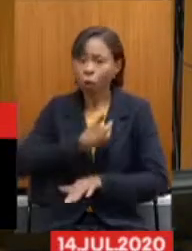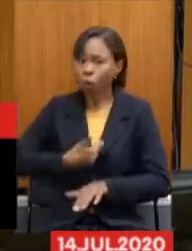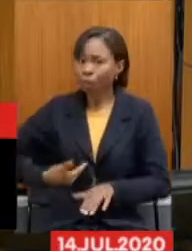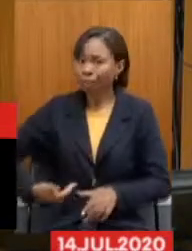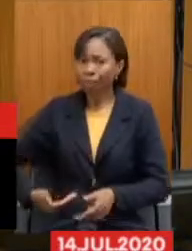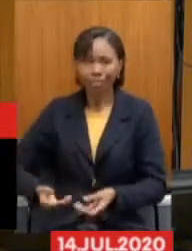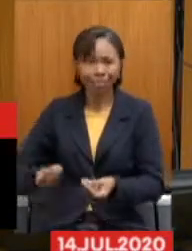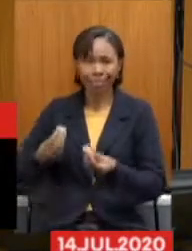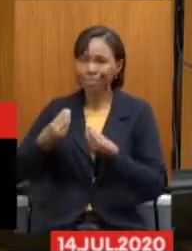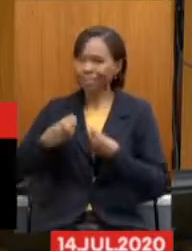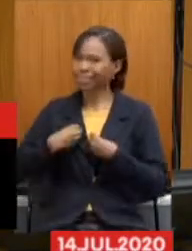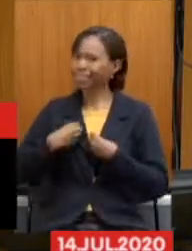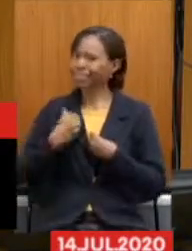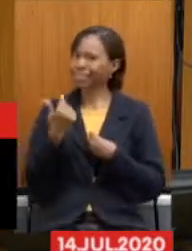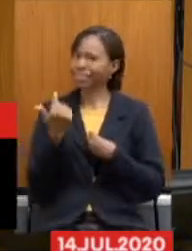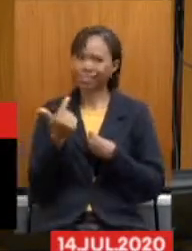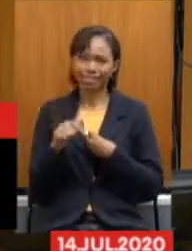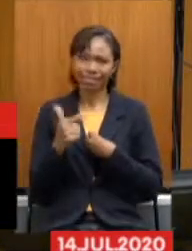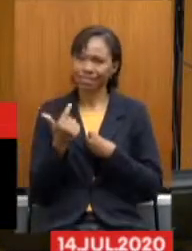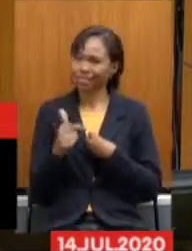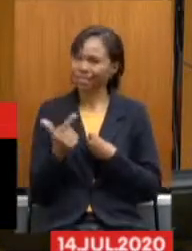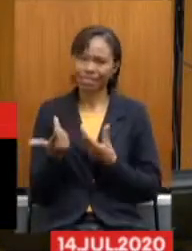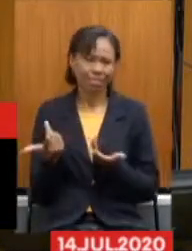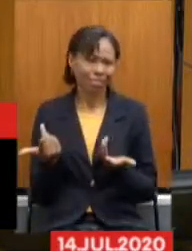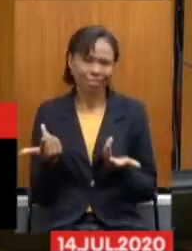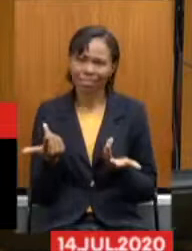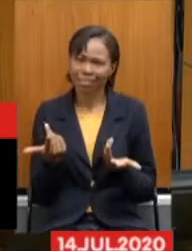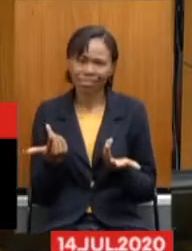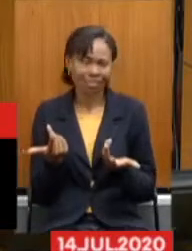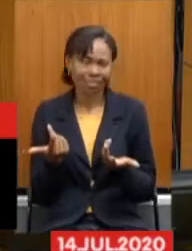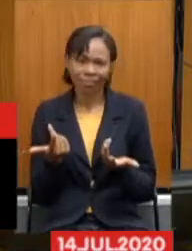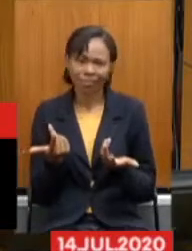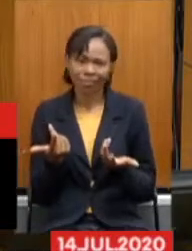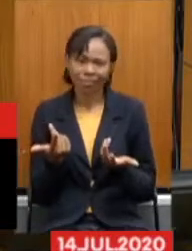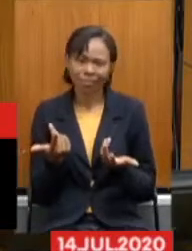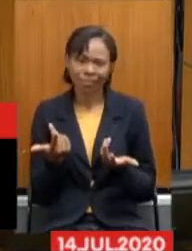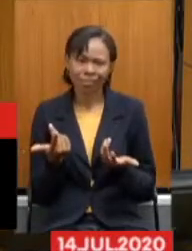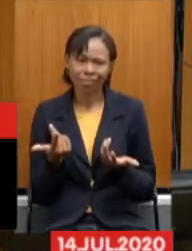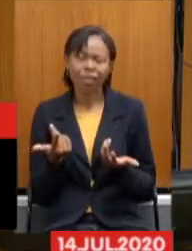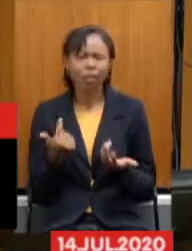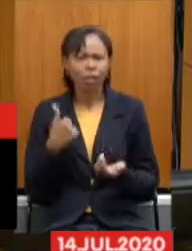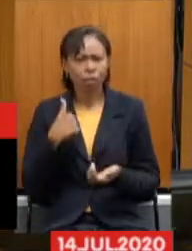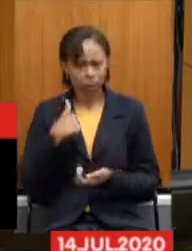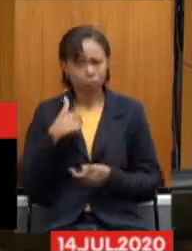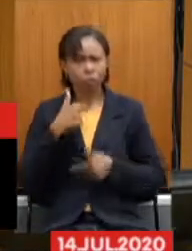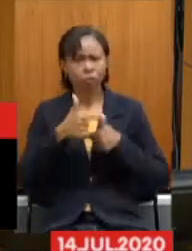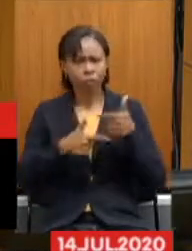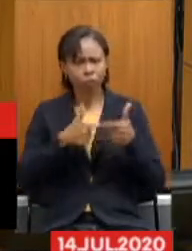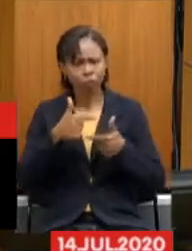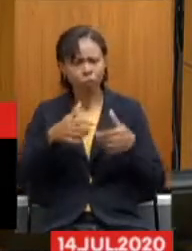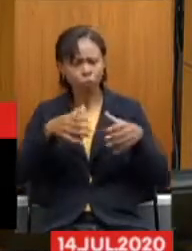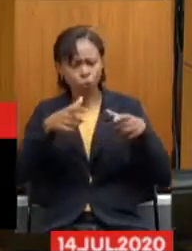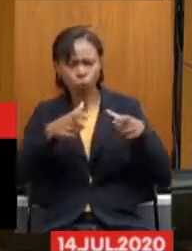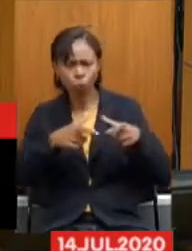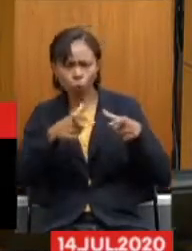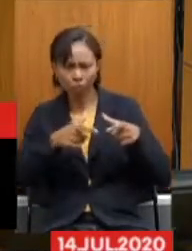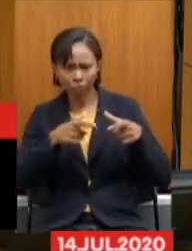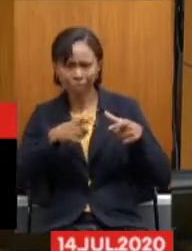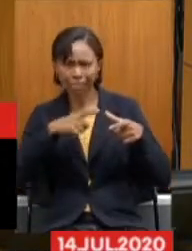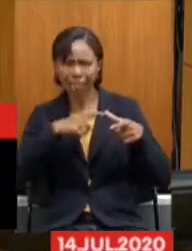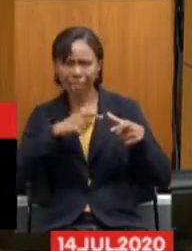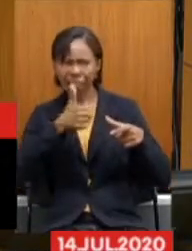Só para vocês, dando um exemplo do que isso significa, eu trabalho num setor que tem mais dez